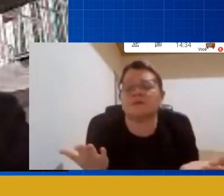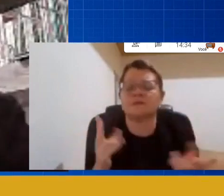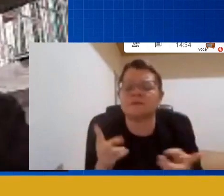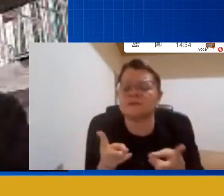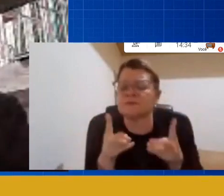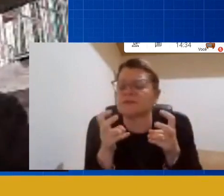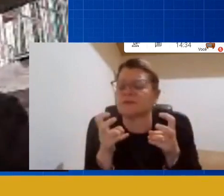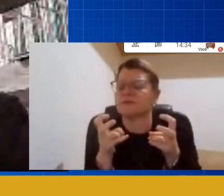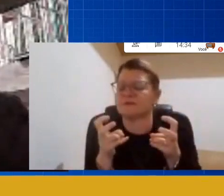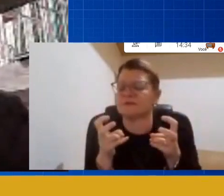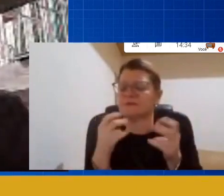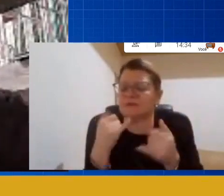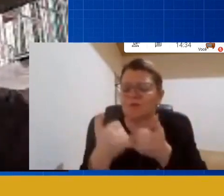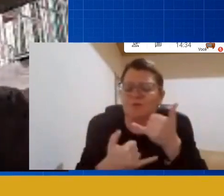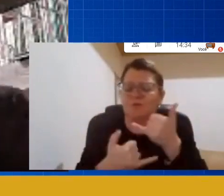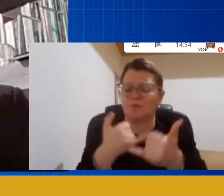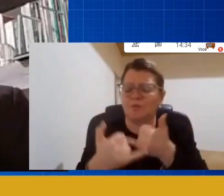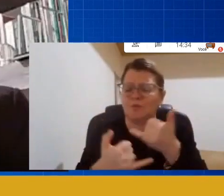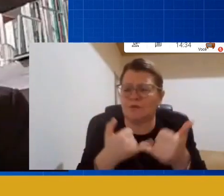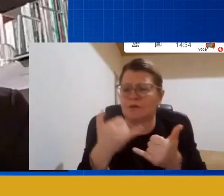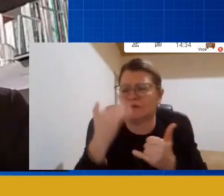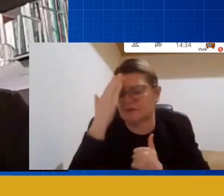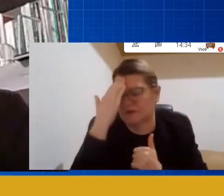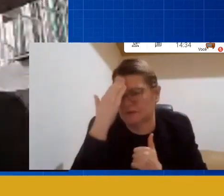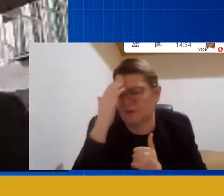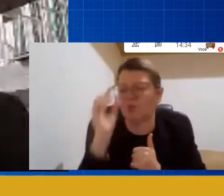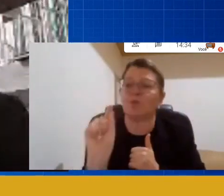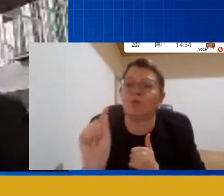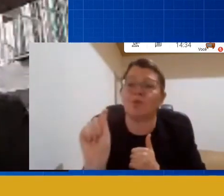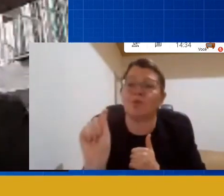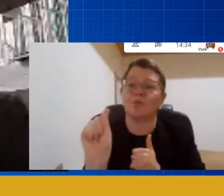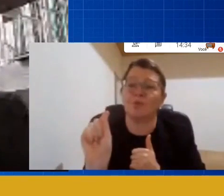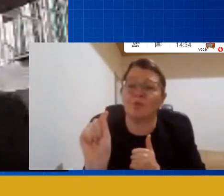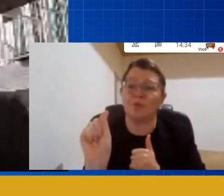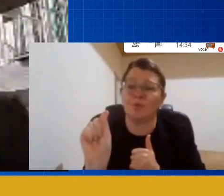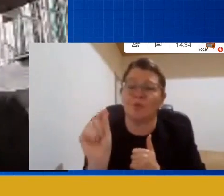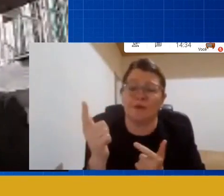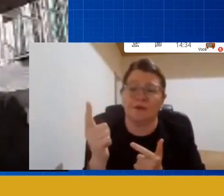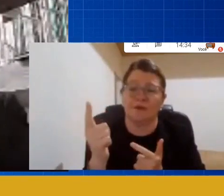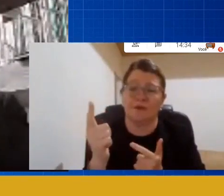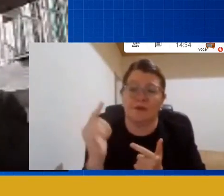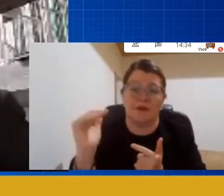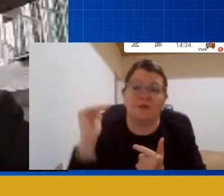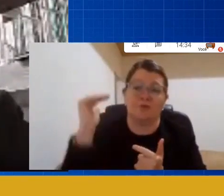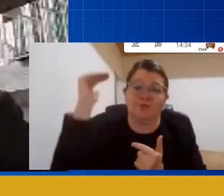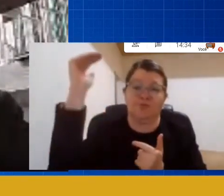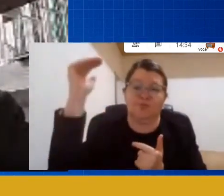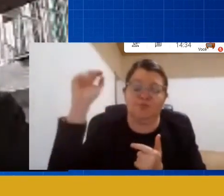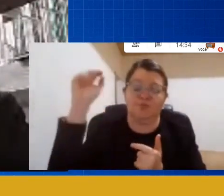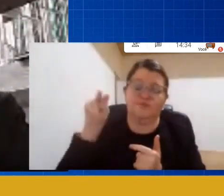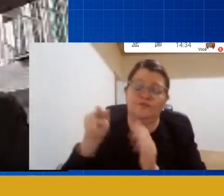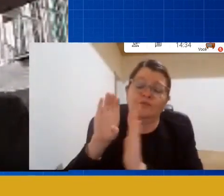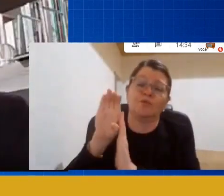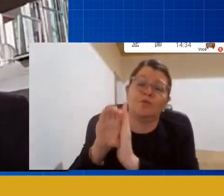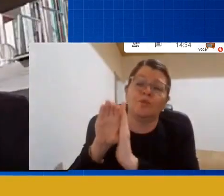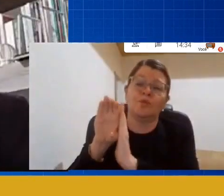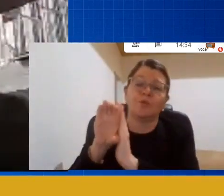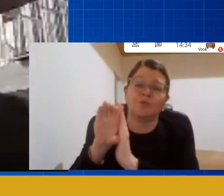diferenciar do que é brinquedo dentro da concepção adulta que isso é grave